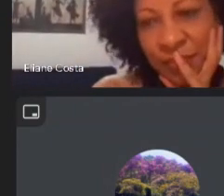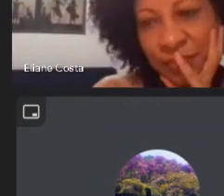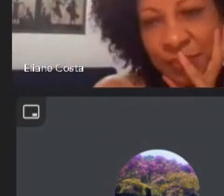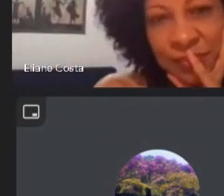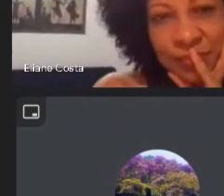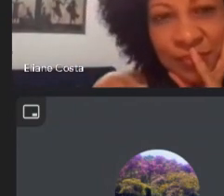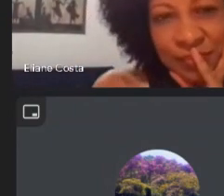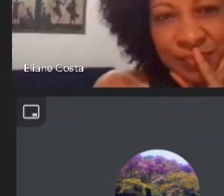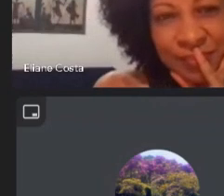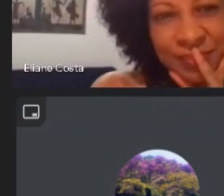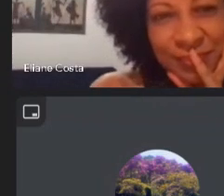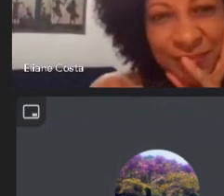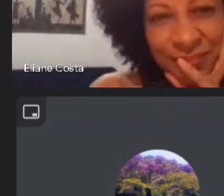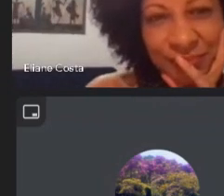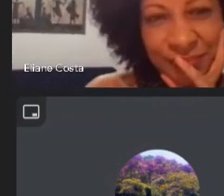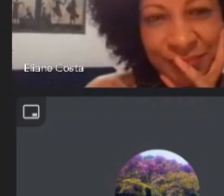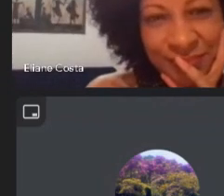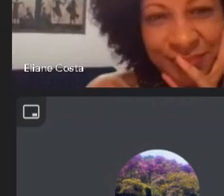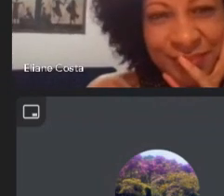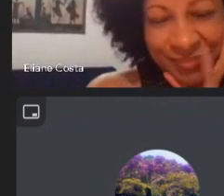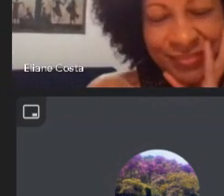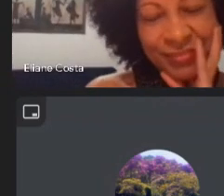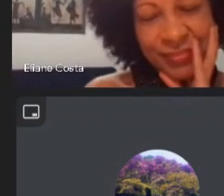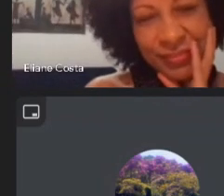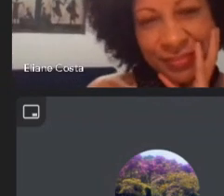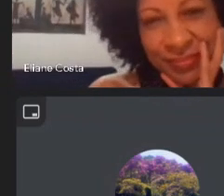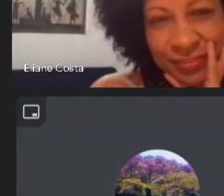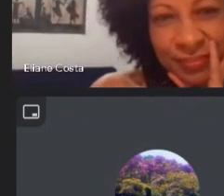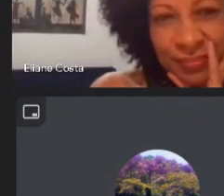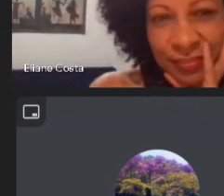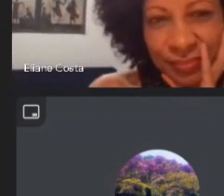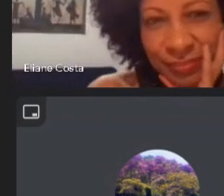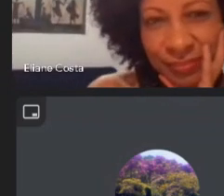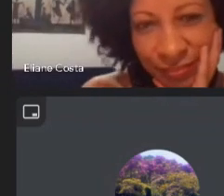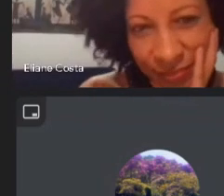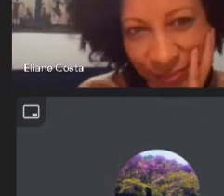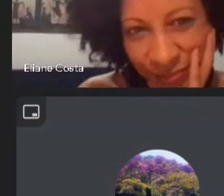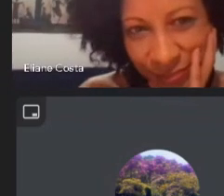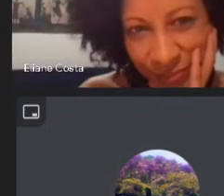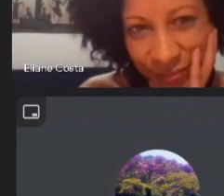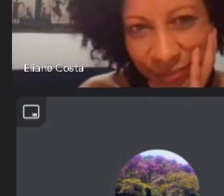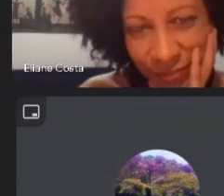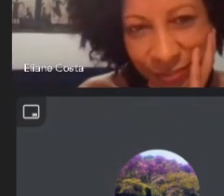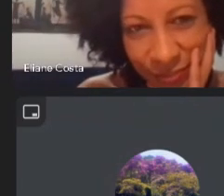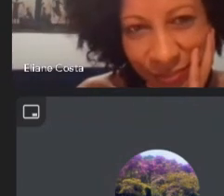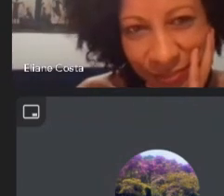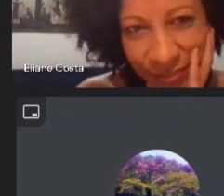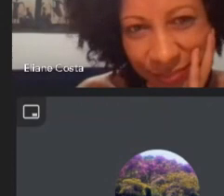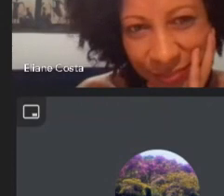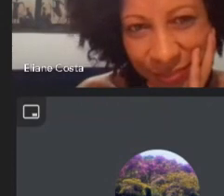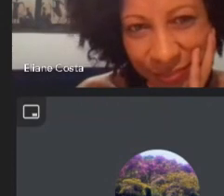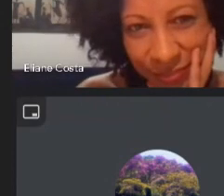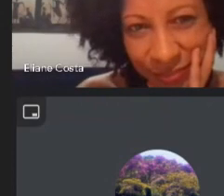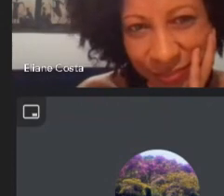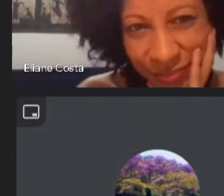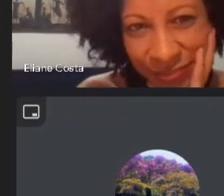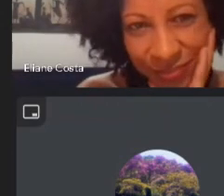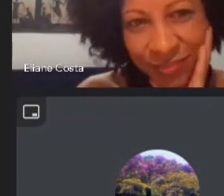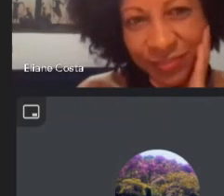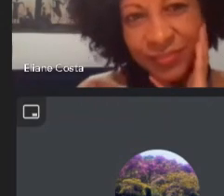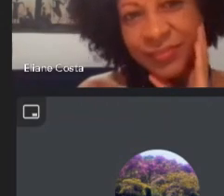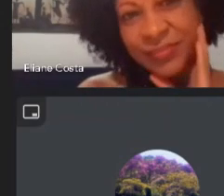prometo ser breve com um breve trecho de Said que diz assim em todo caso acredito que é correto dizer que Freud